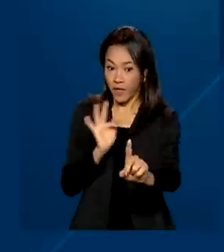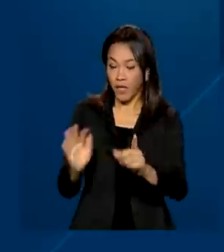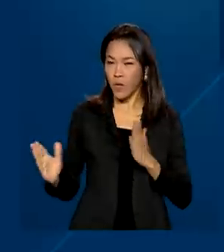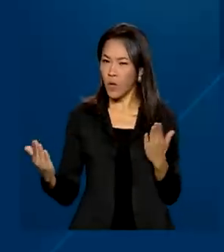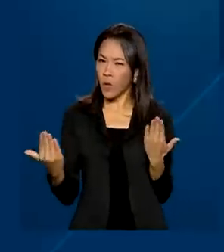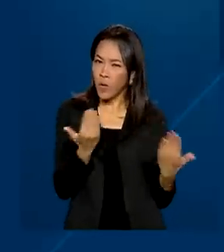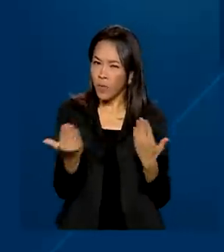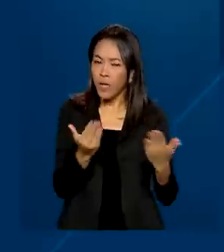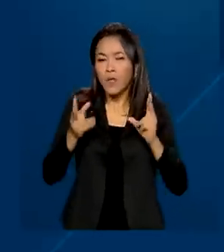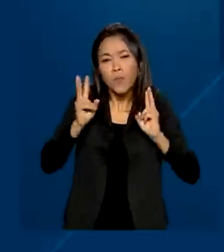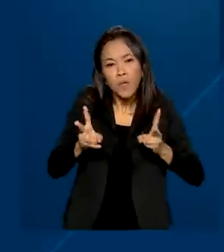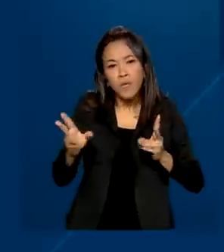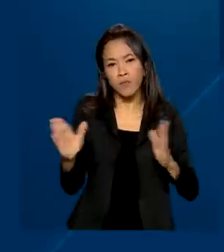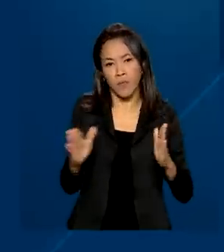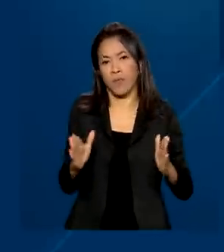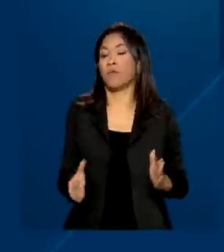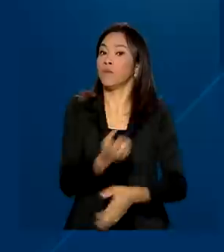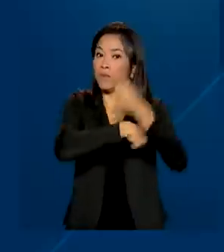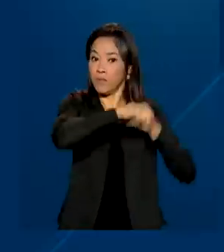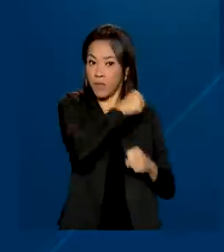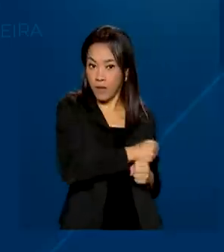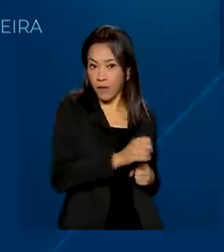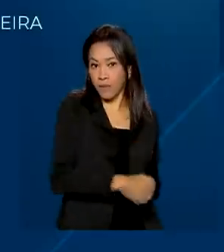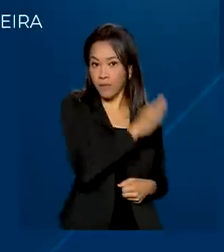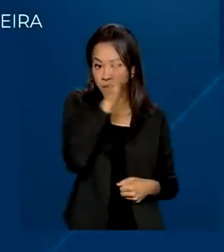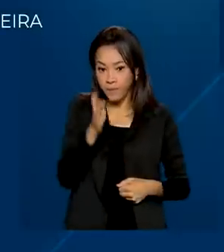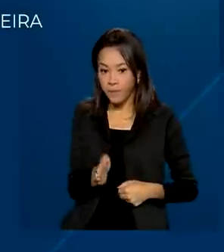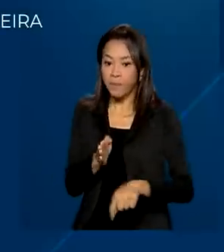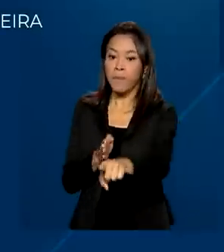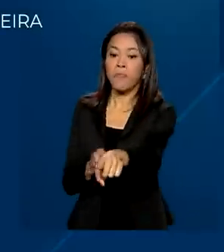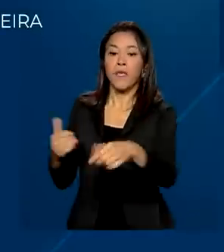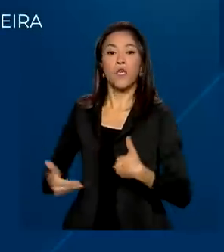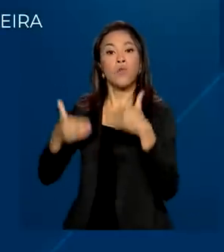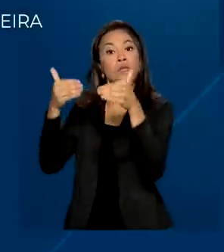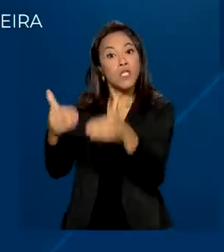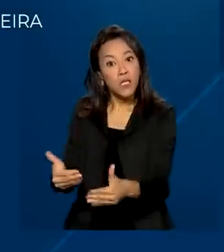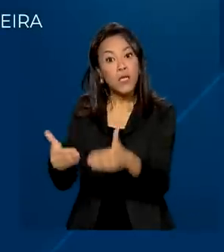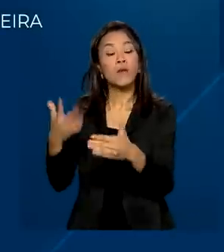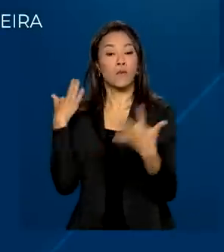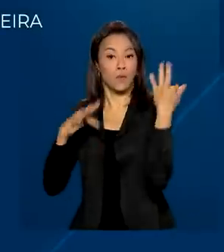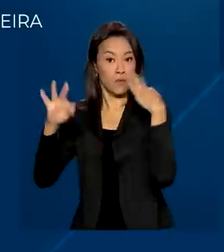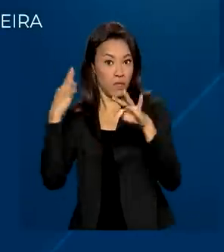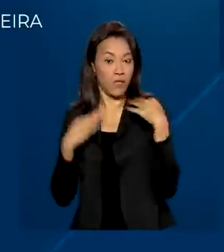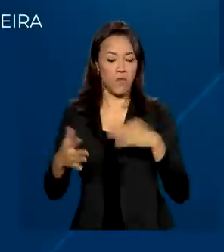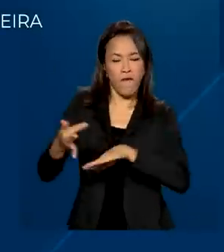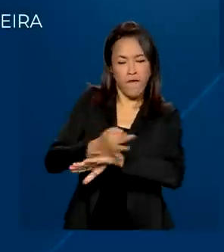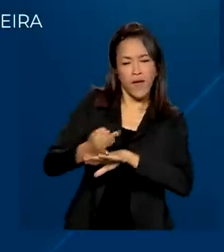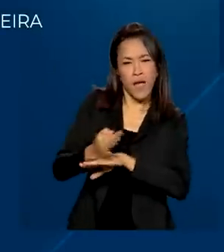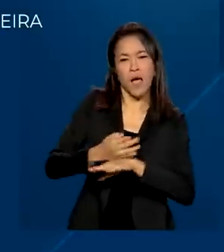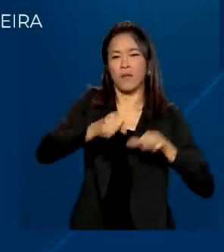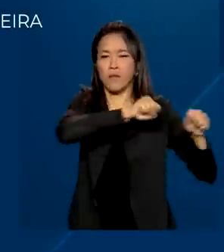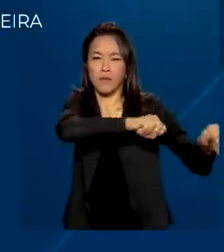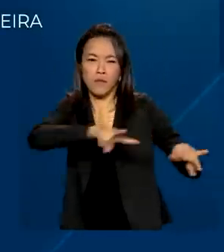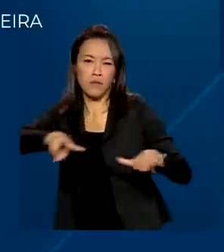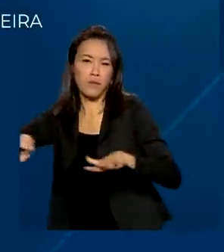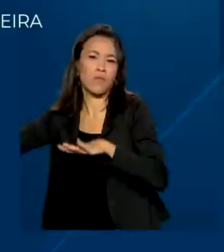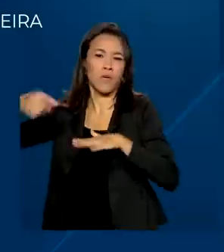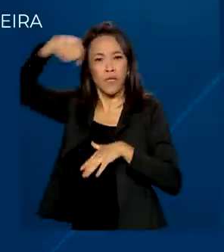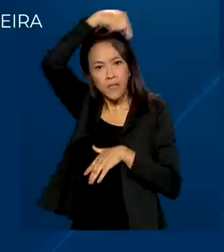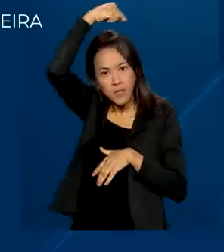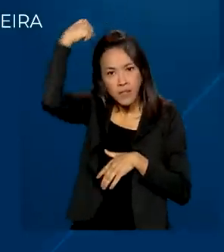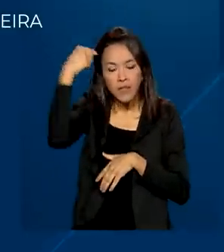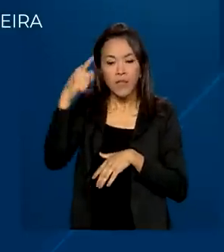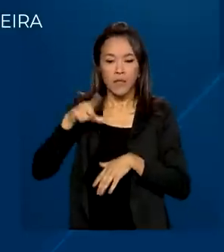comparação com o mesmo mês do ano passado. E segundo o Ministério do Turismo, no feriado de Semana Santa, a ocupação hoteleira